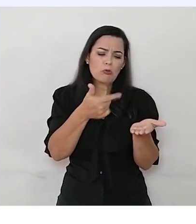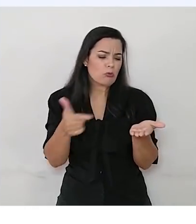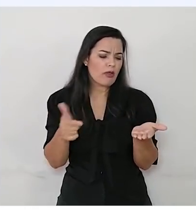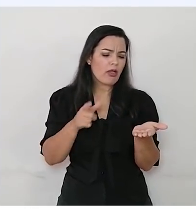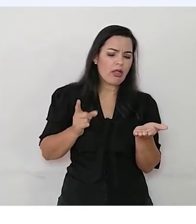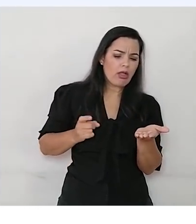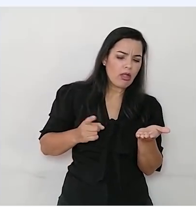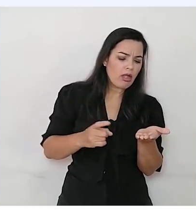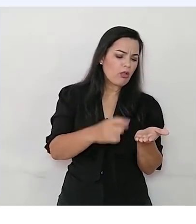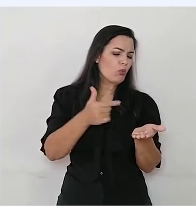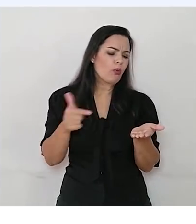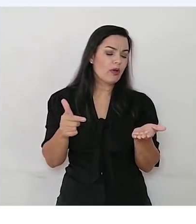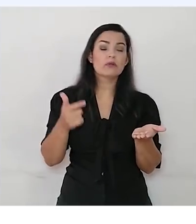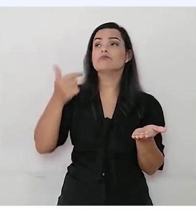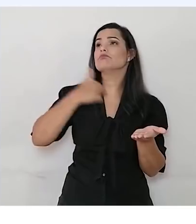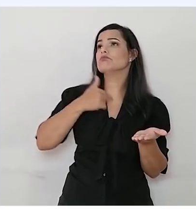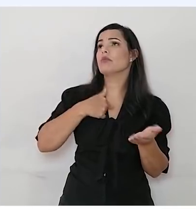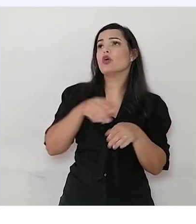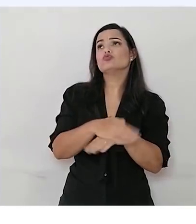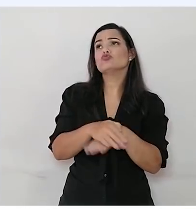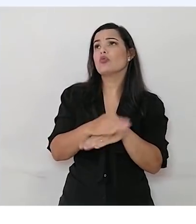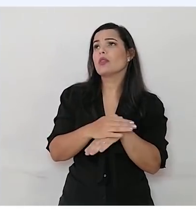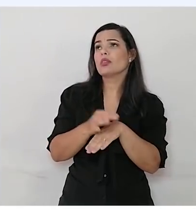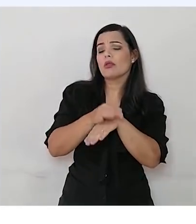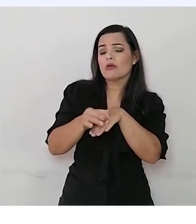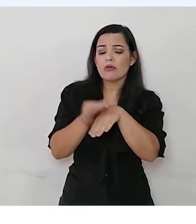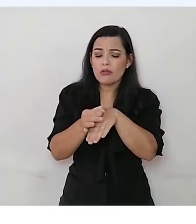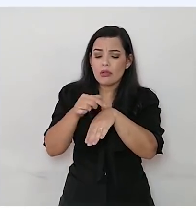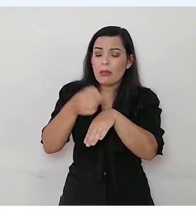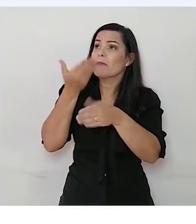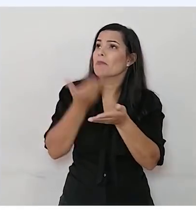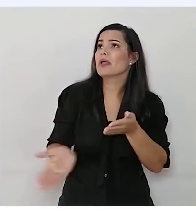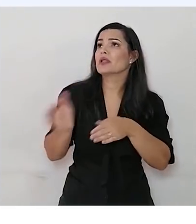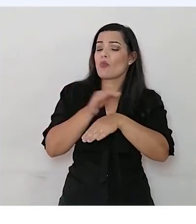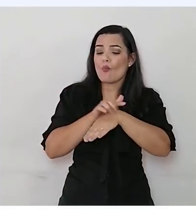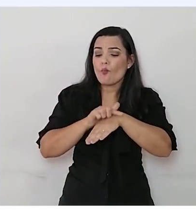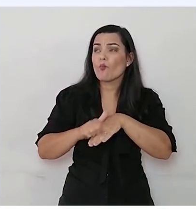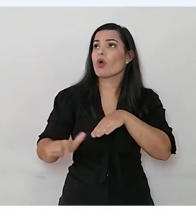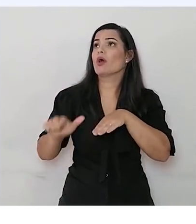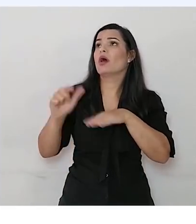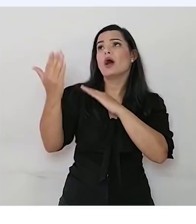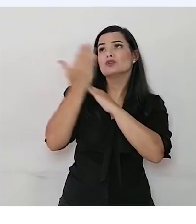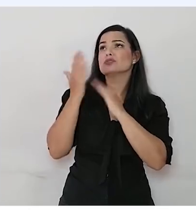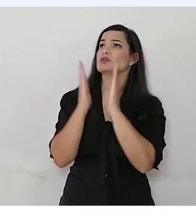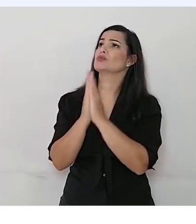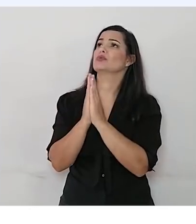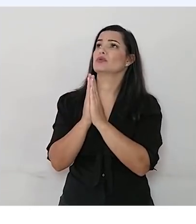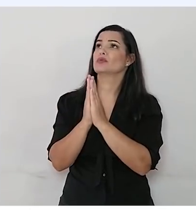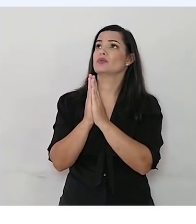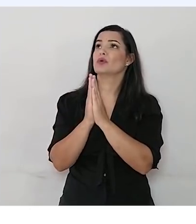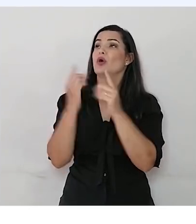Sou apenas uma joaninha, que perdeu as suas pintinhas. Se você não me ajudar, não posso para casa voltar.